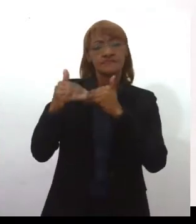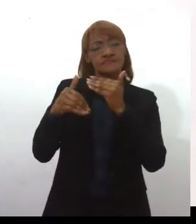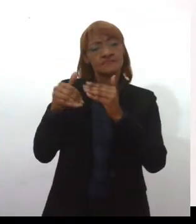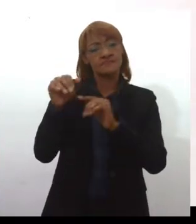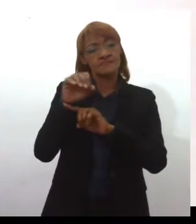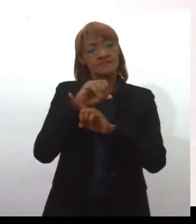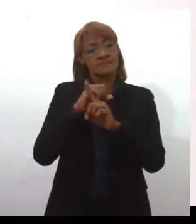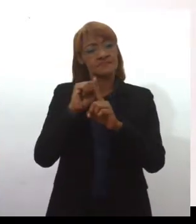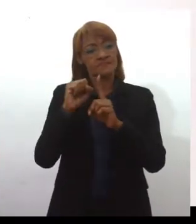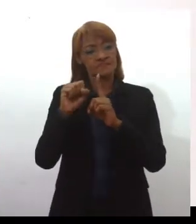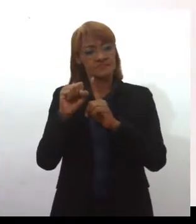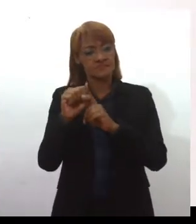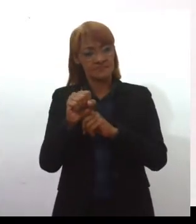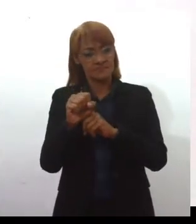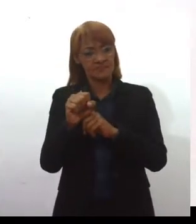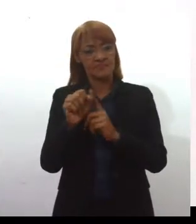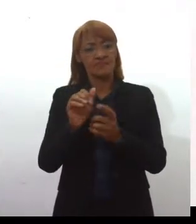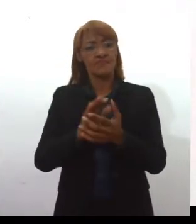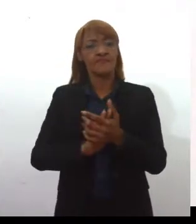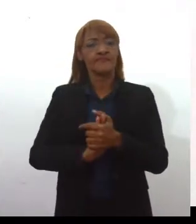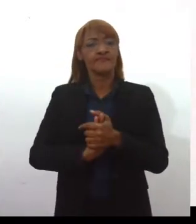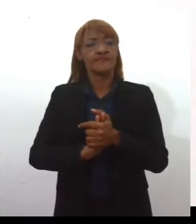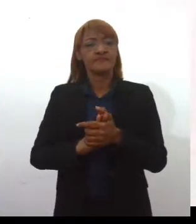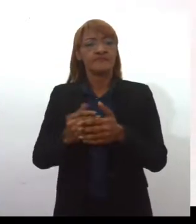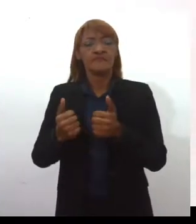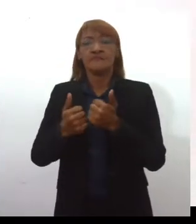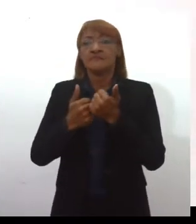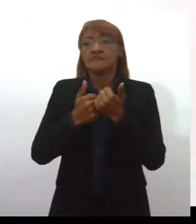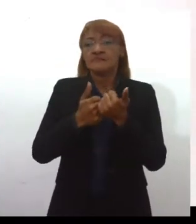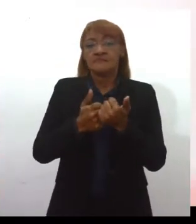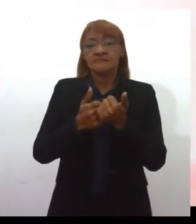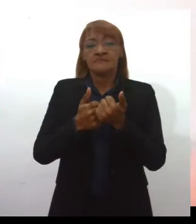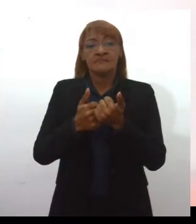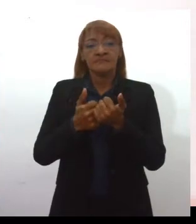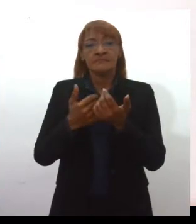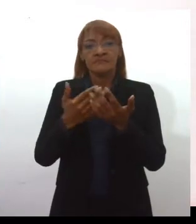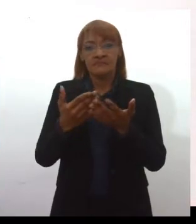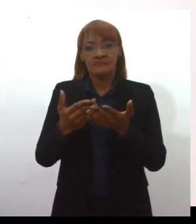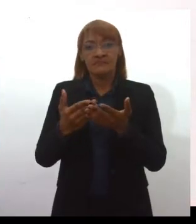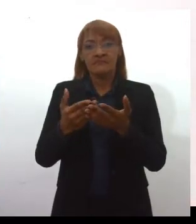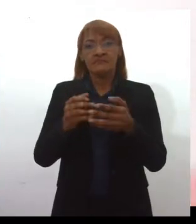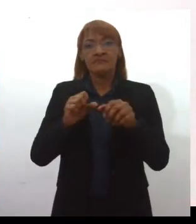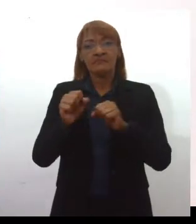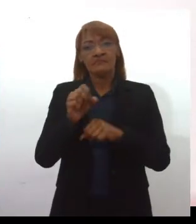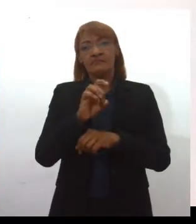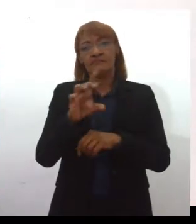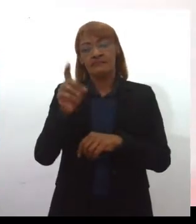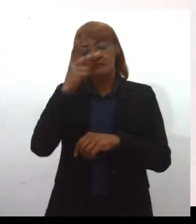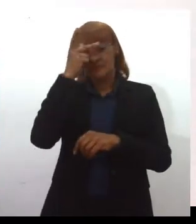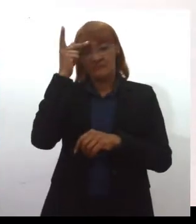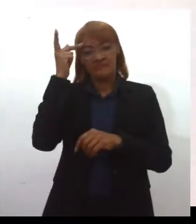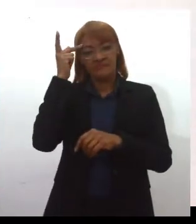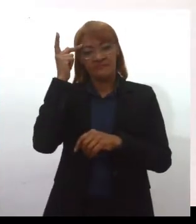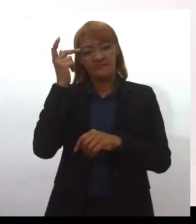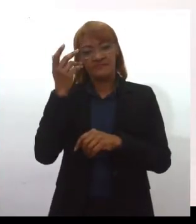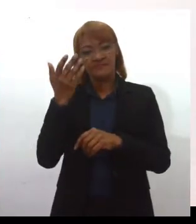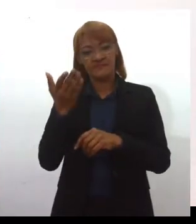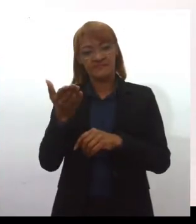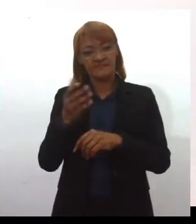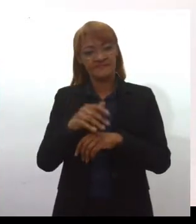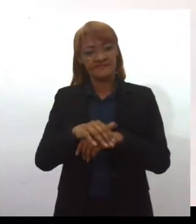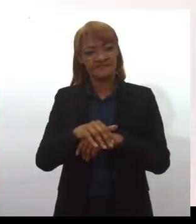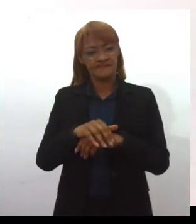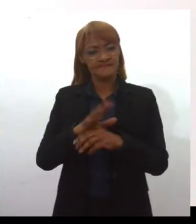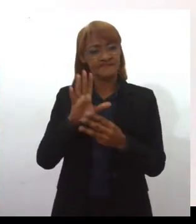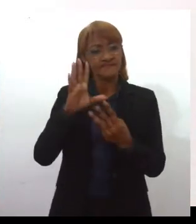deve ser um órgão que vai contribuir para a formação das pessoas. Ou seja, o curso de jornalista da UPS que